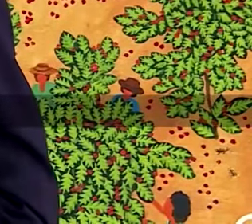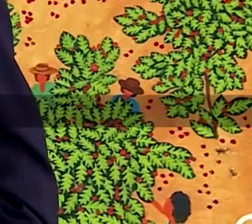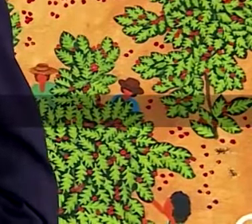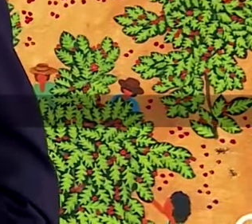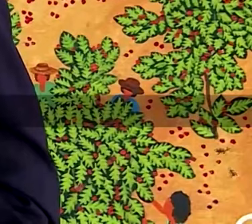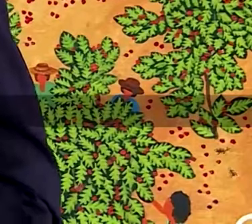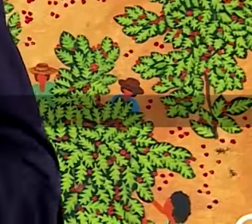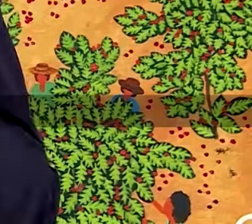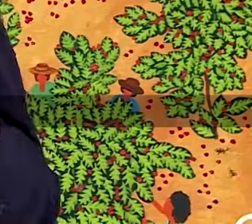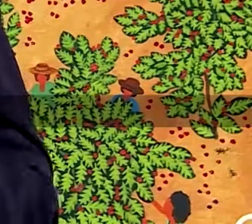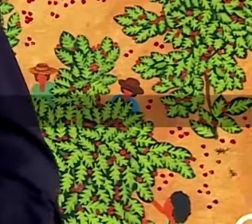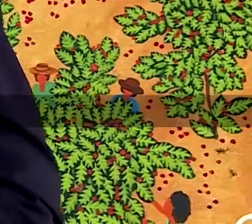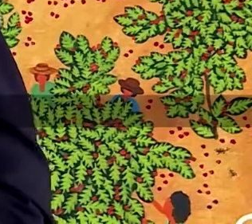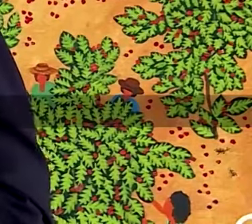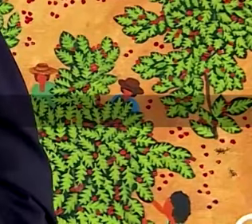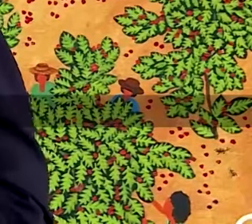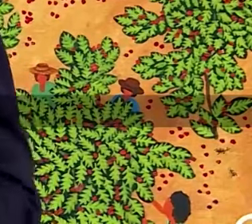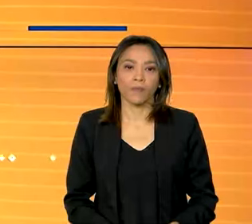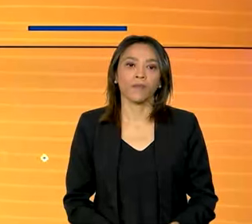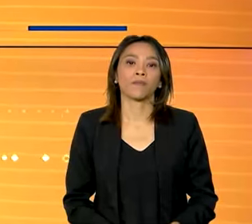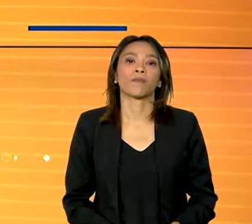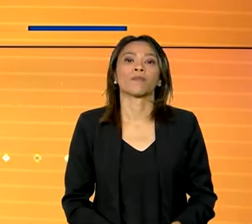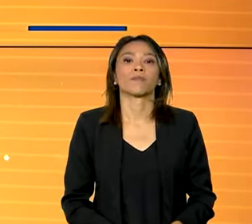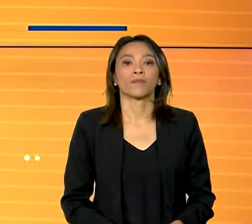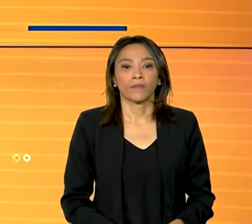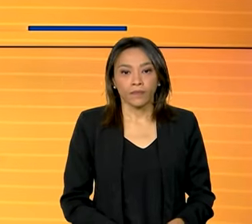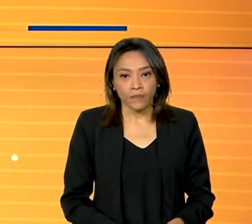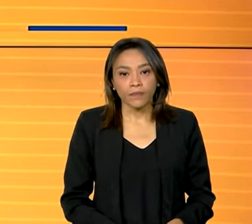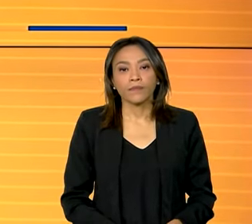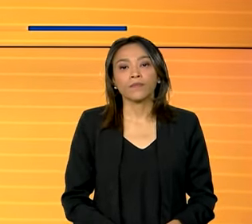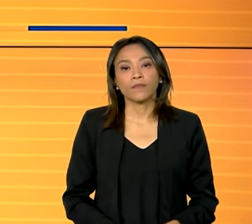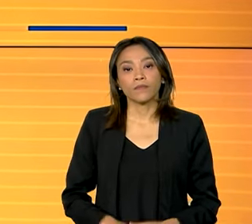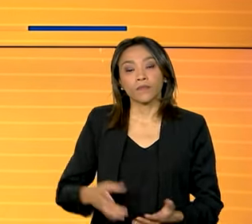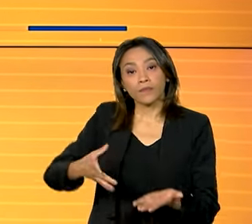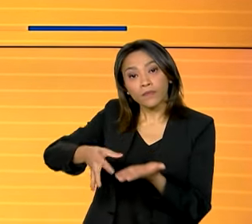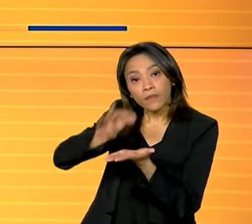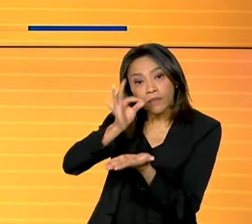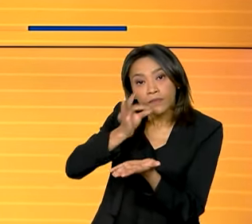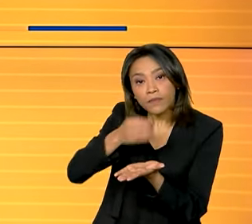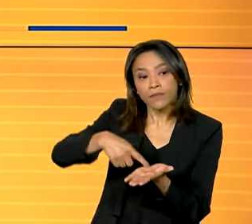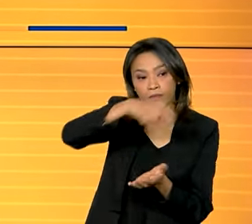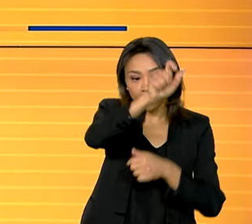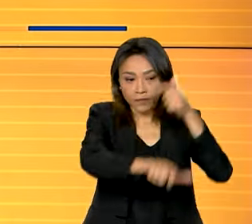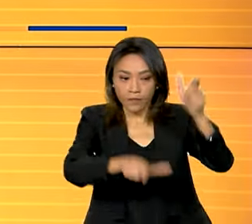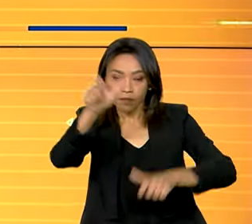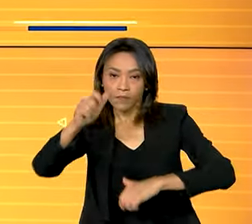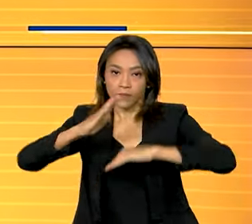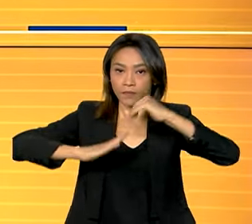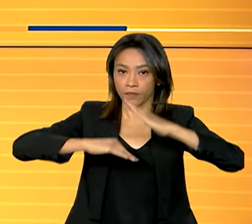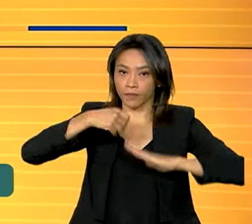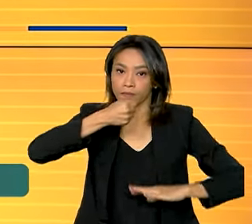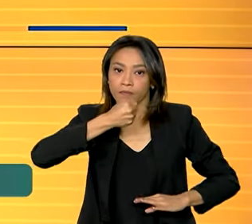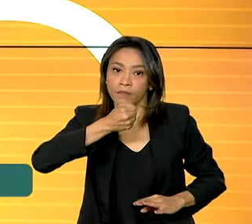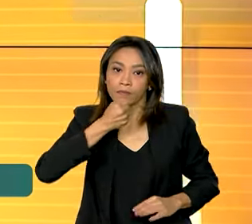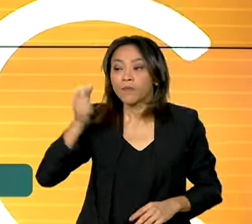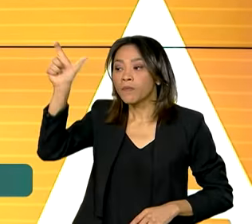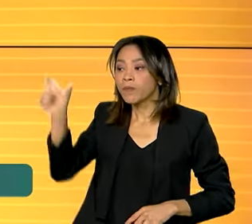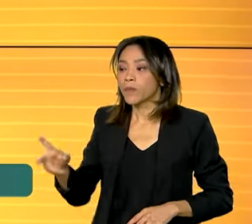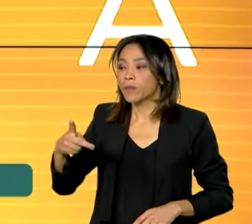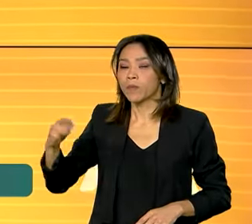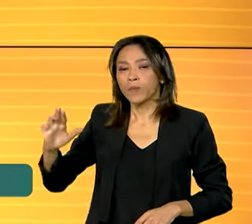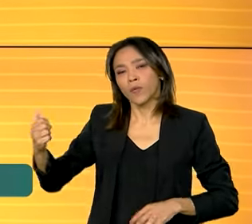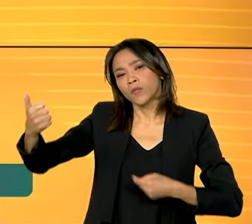um papel na África. Em Café da Manhã com os jornalistas, o presidente Lula falou sobre